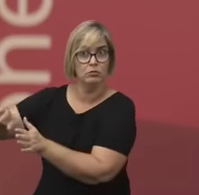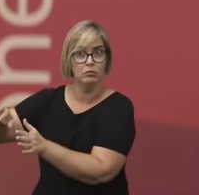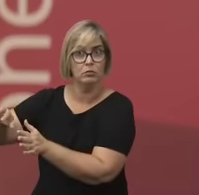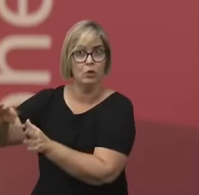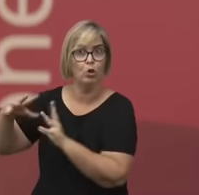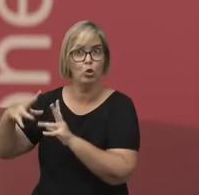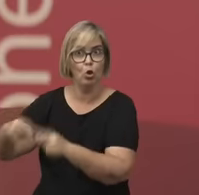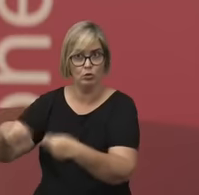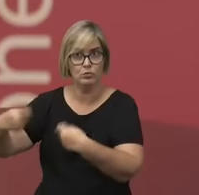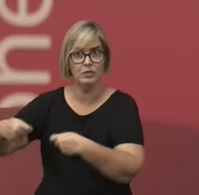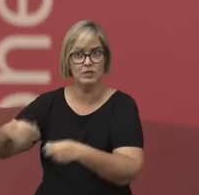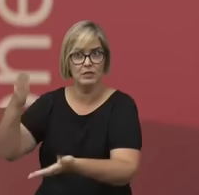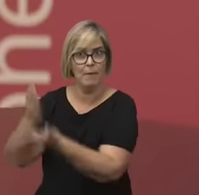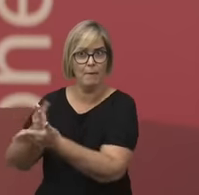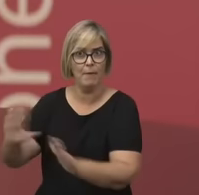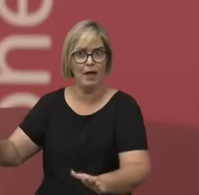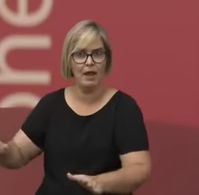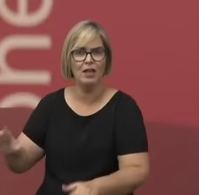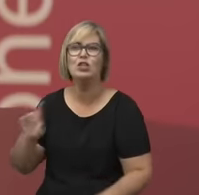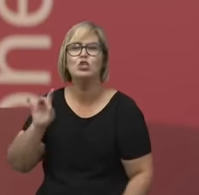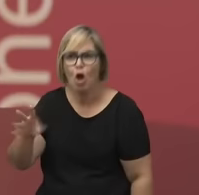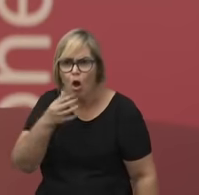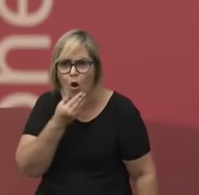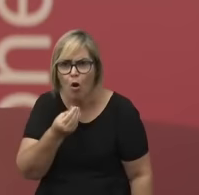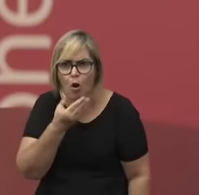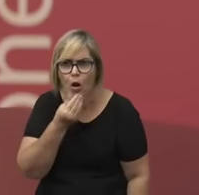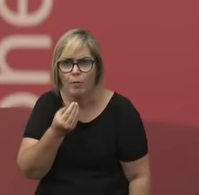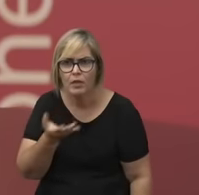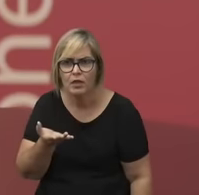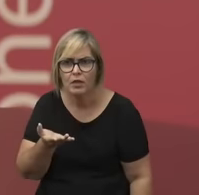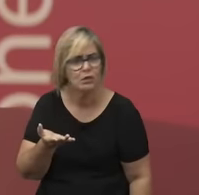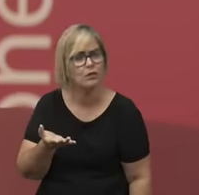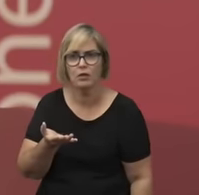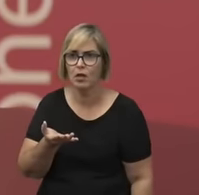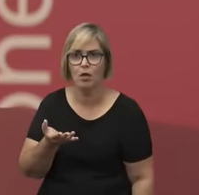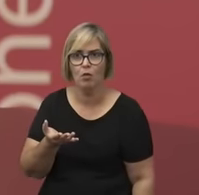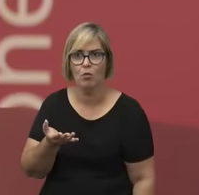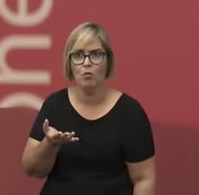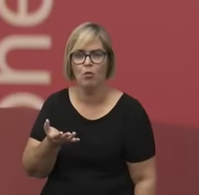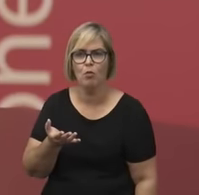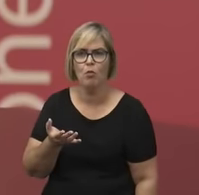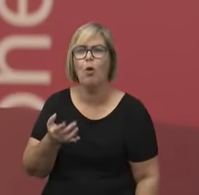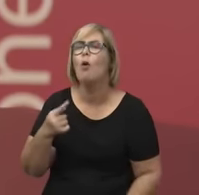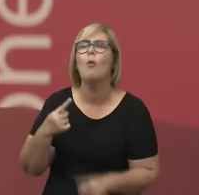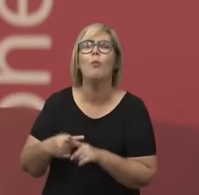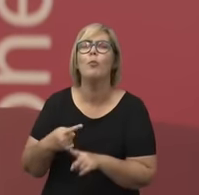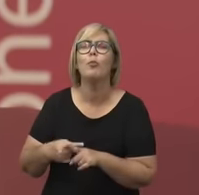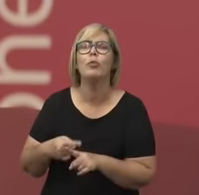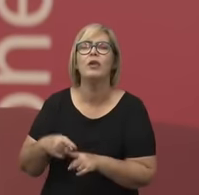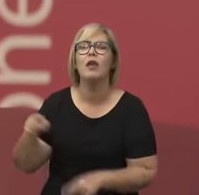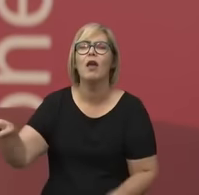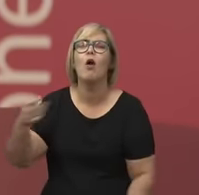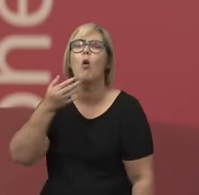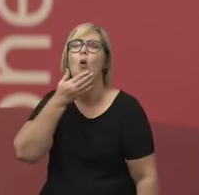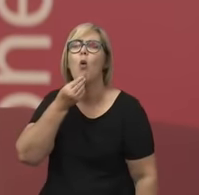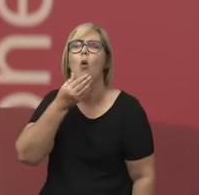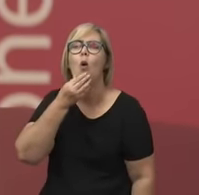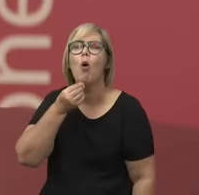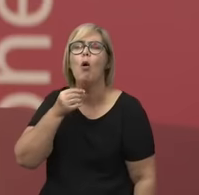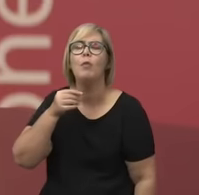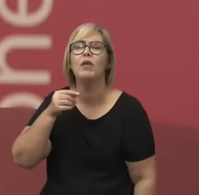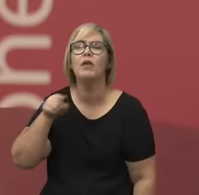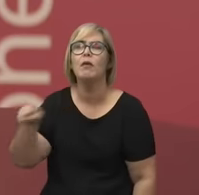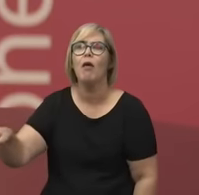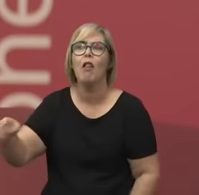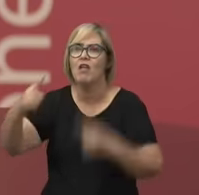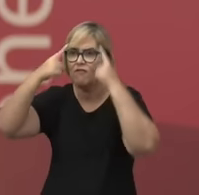Por que eu tenho que esperar que um homem seja mais violento que uma mulher? por que eu permito ao homem ser violento? Essa é uma pergunta